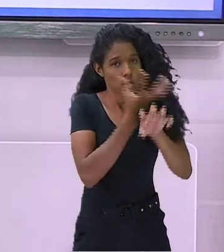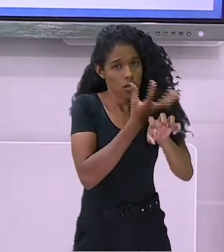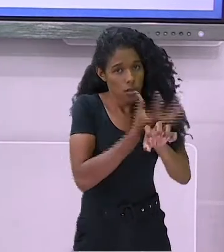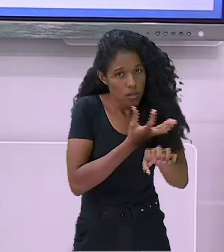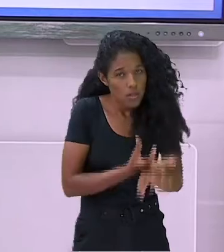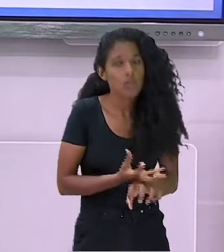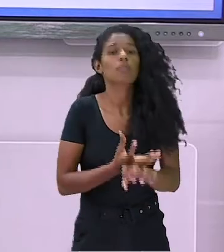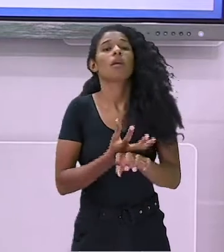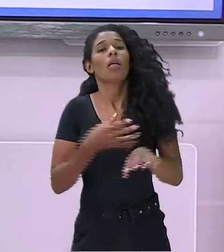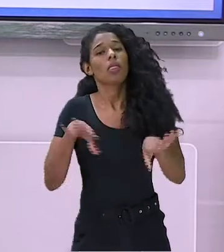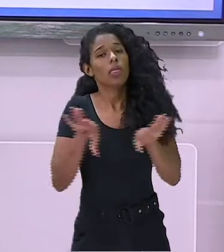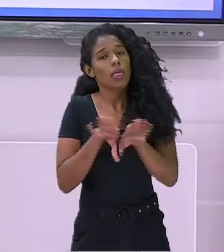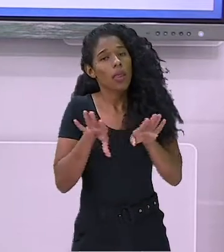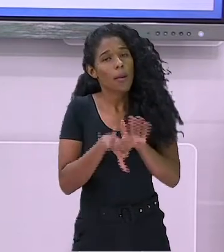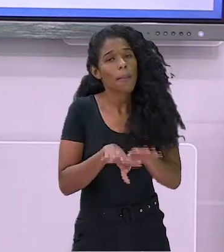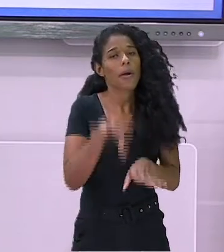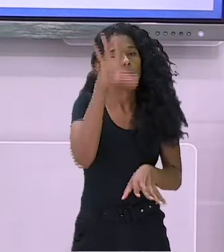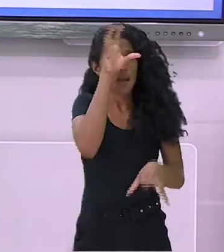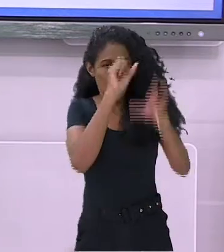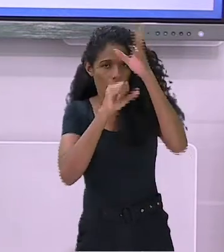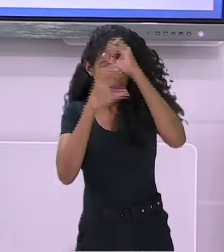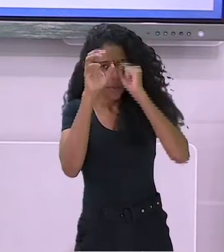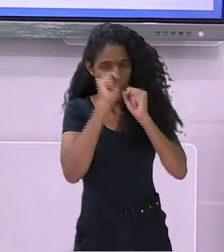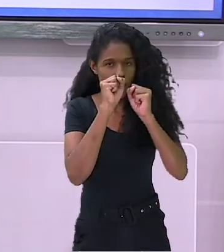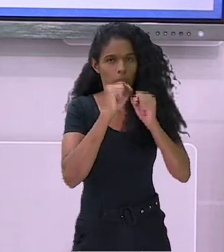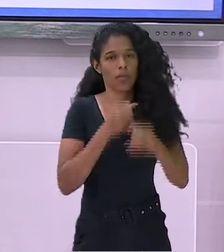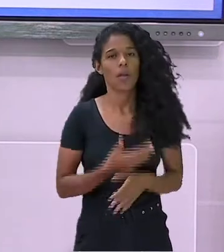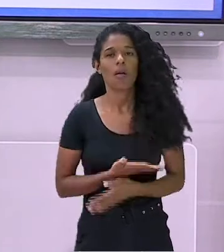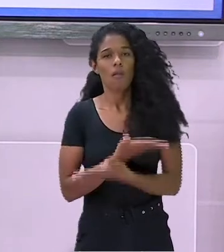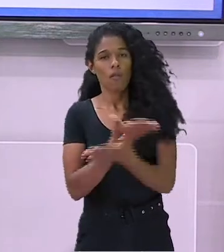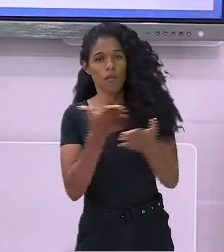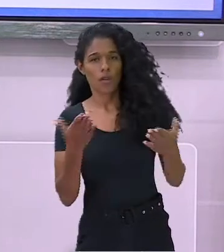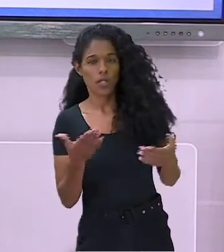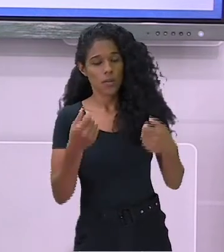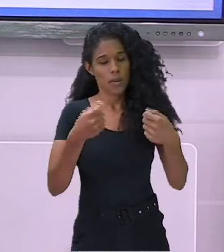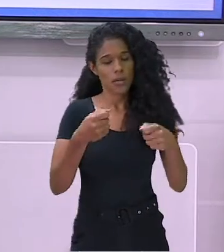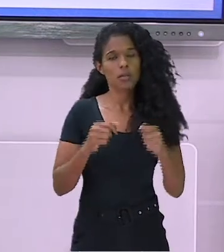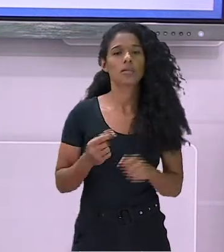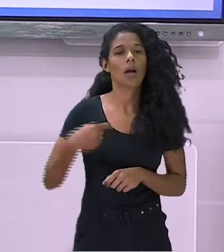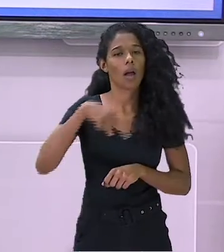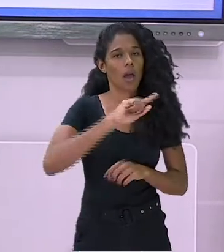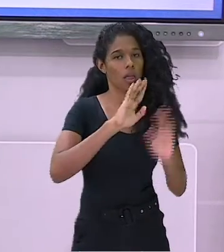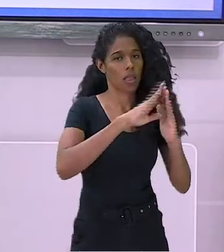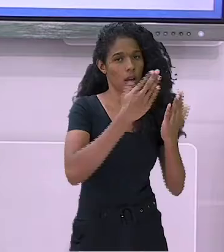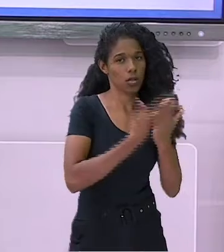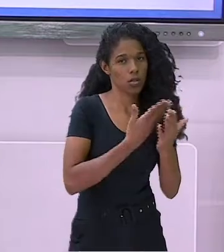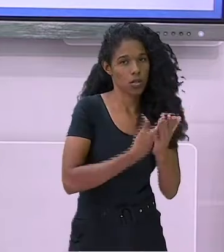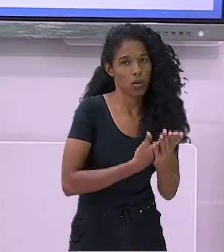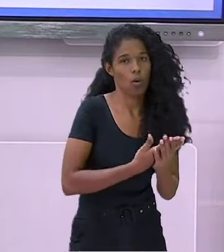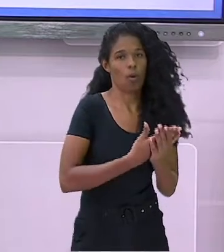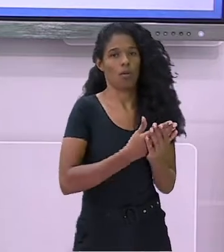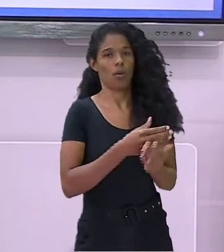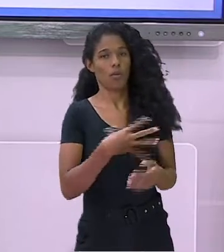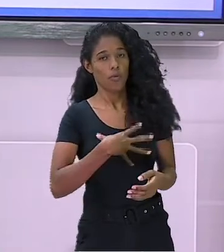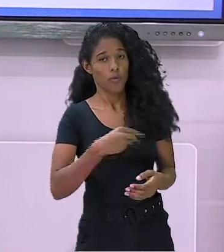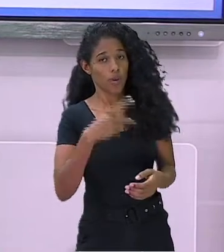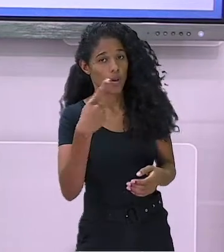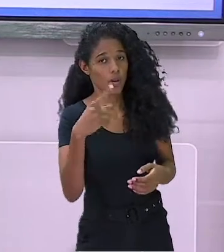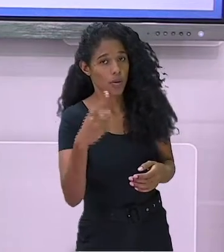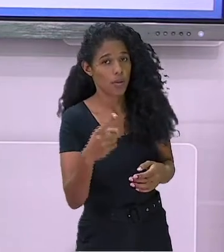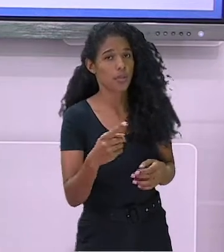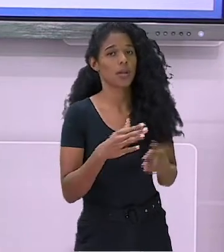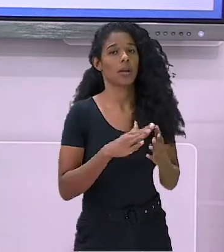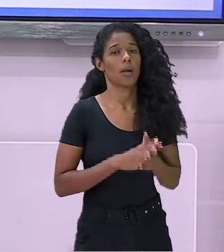solicitar à escola do seu filho que faça a adaptação de atividades, de materiais, que instrua você,